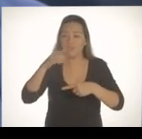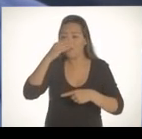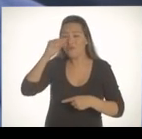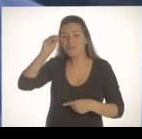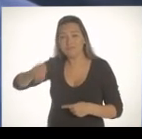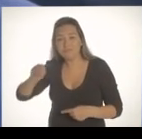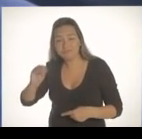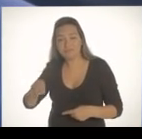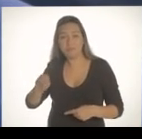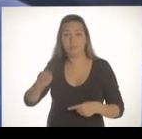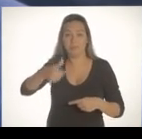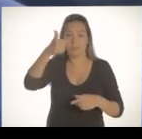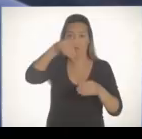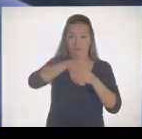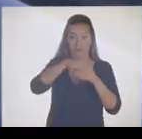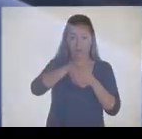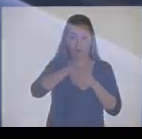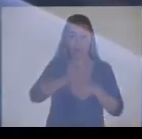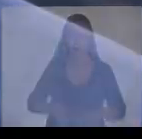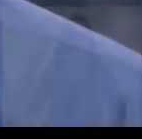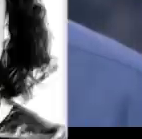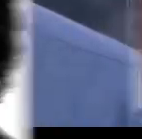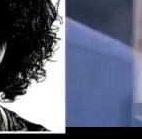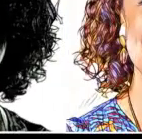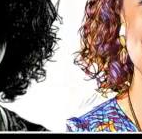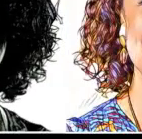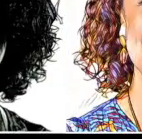políticos que você rejeitou no primeiro turno.